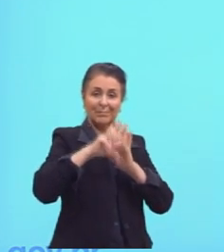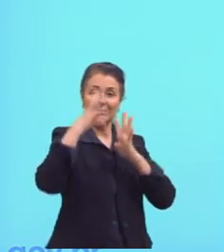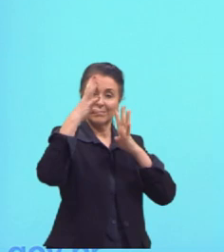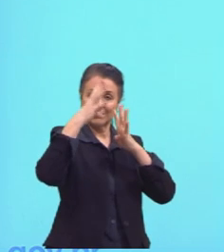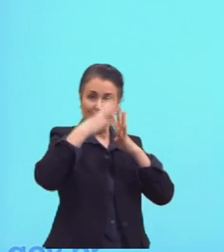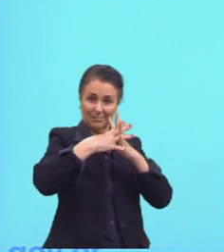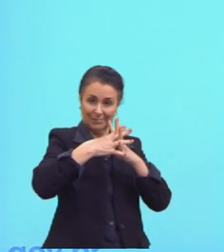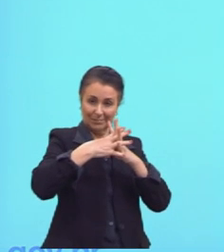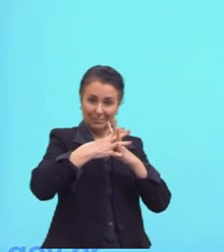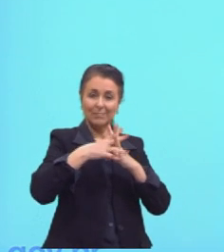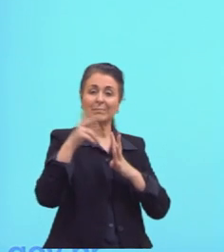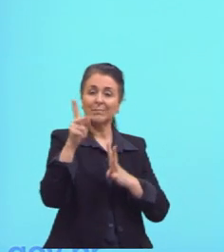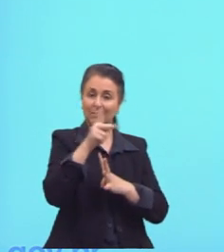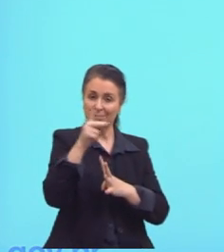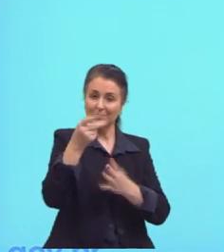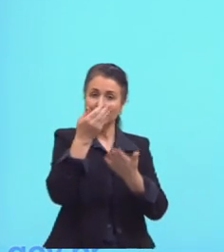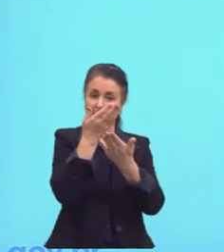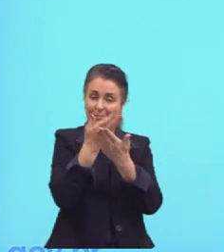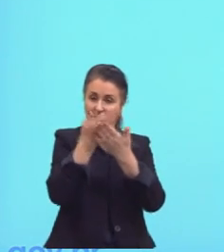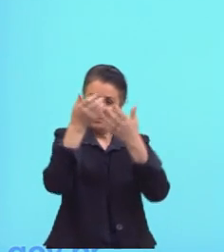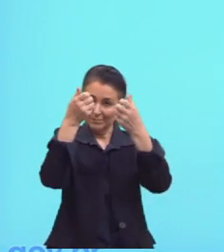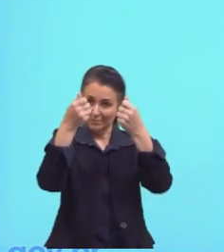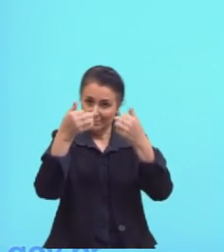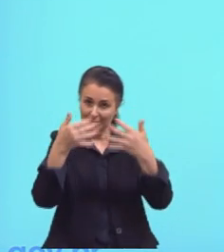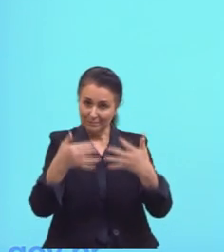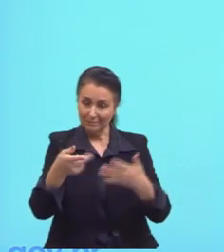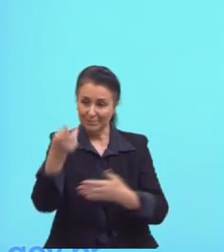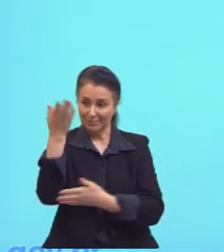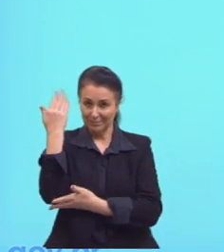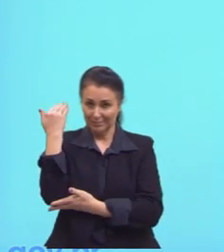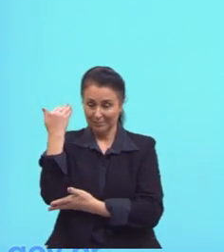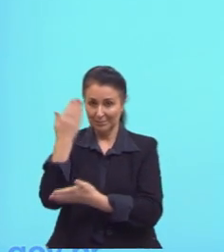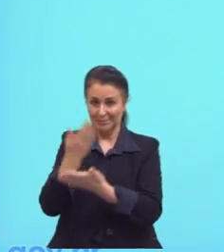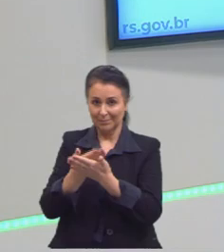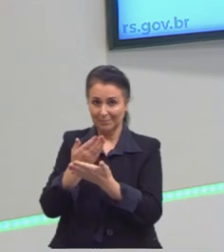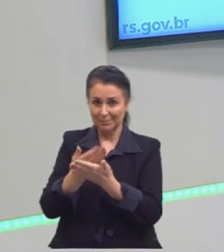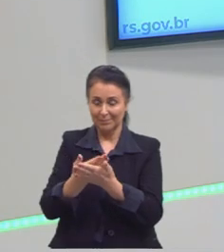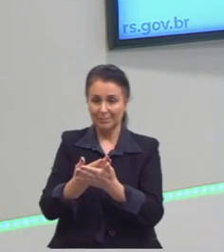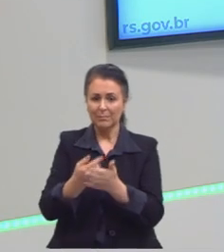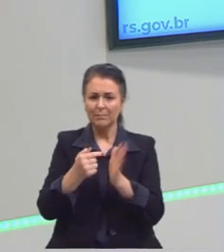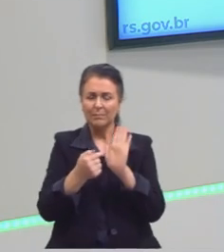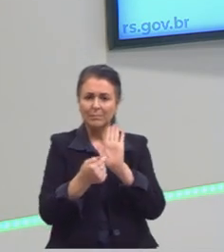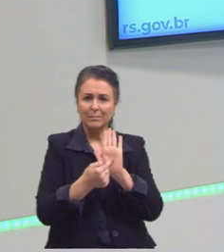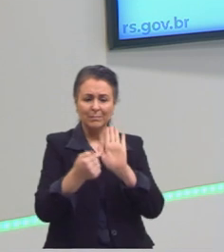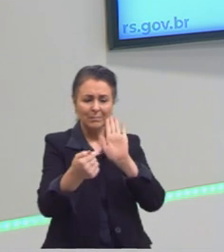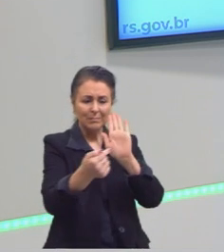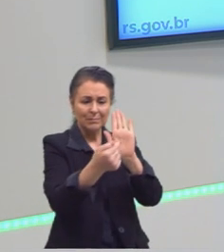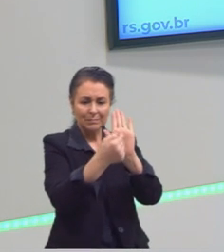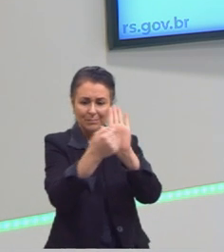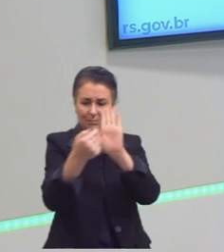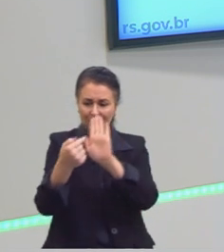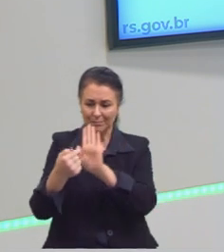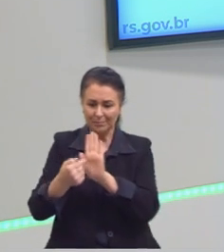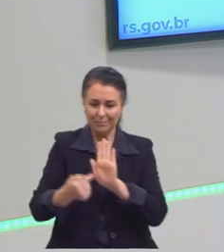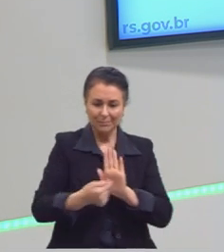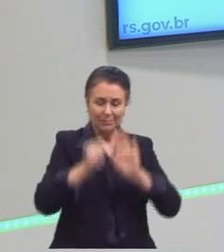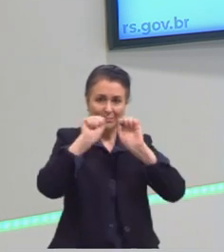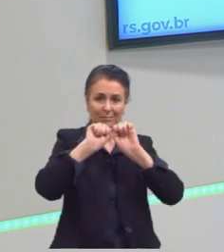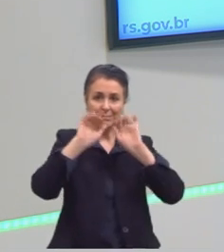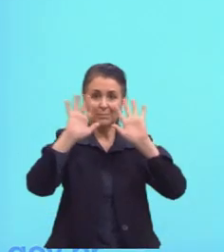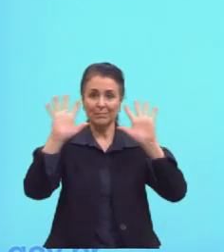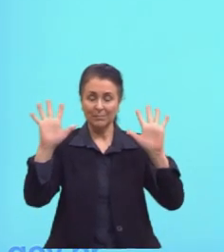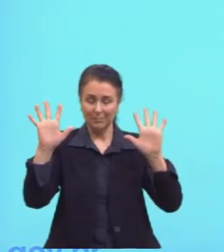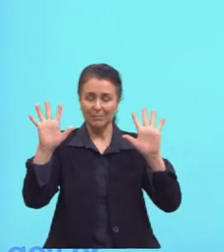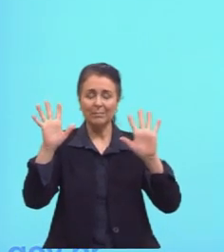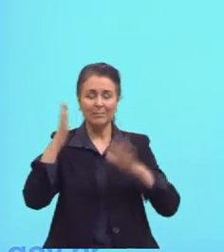passada. E aqui ele marca os pontinhos, de uma forma bem clara, que a gente consegue visualizar de uma forma bem